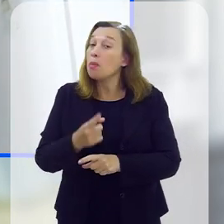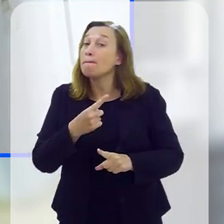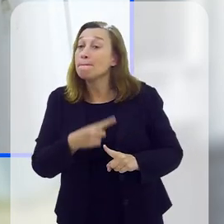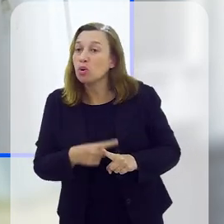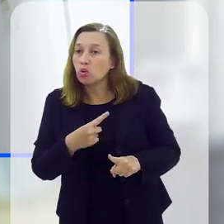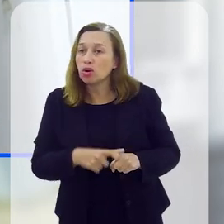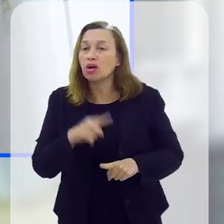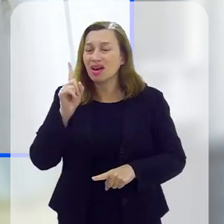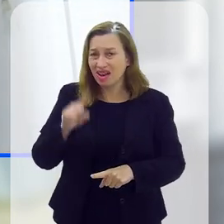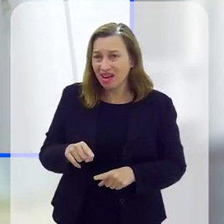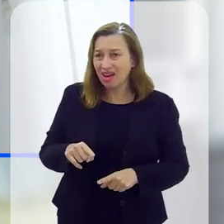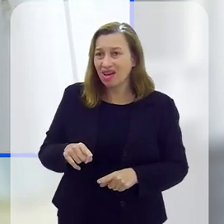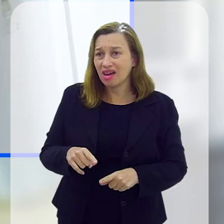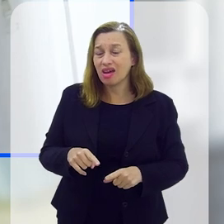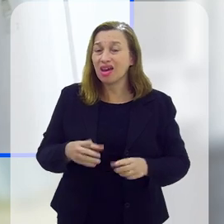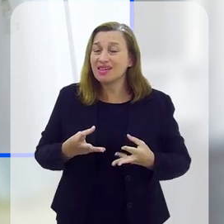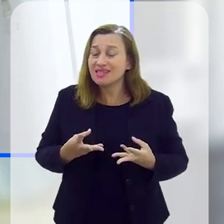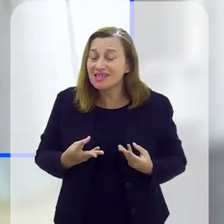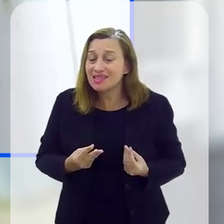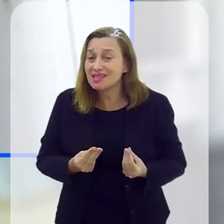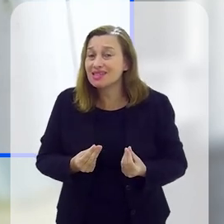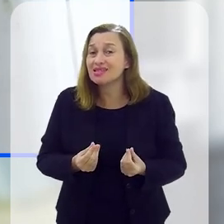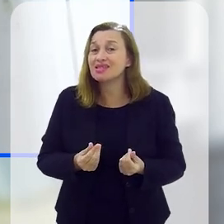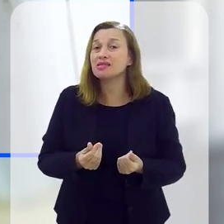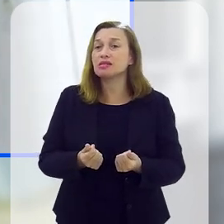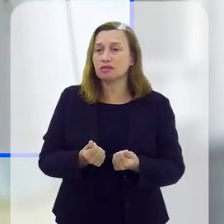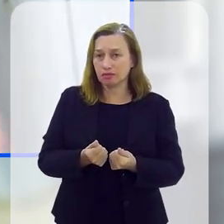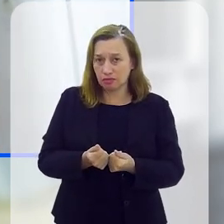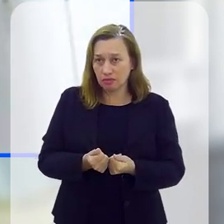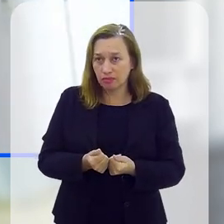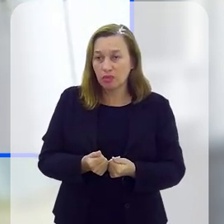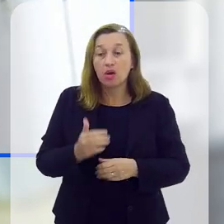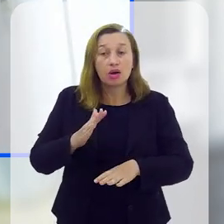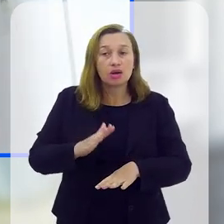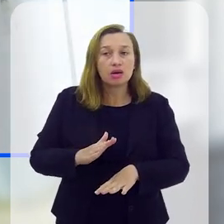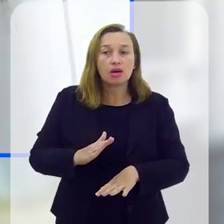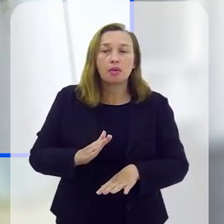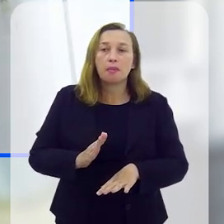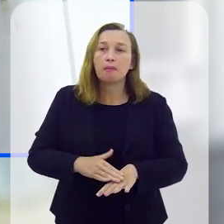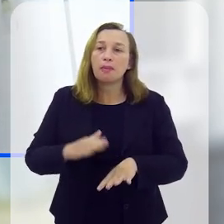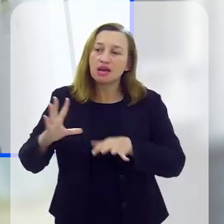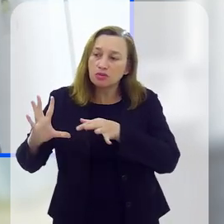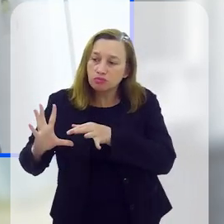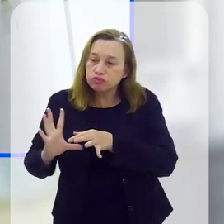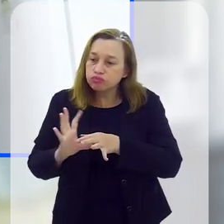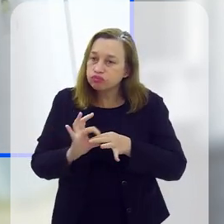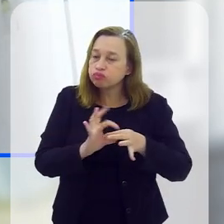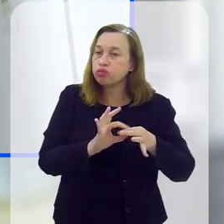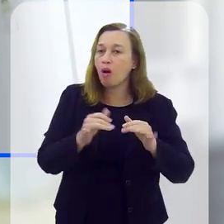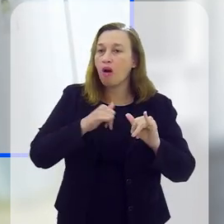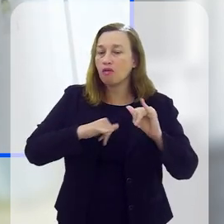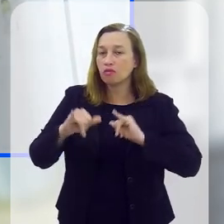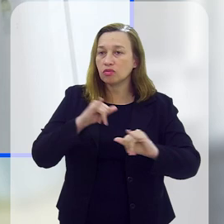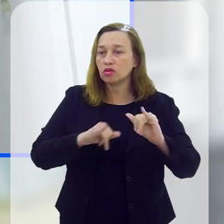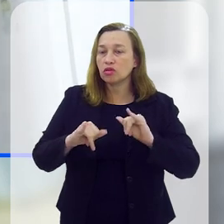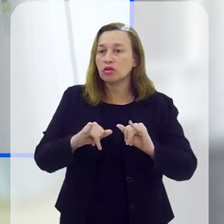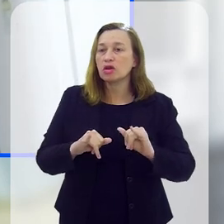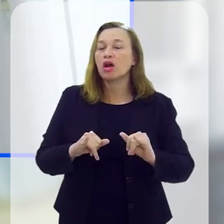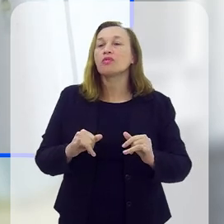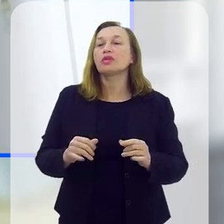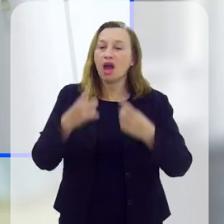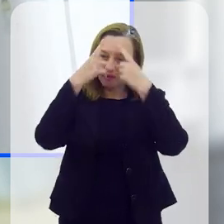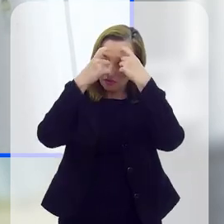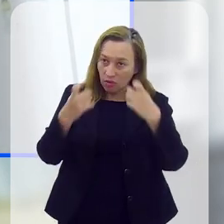preservado, porque é uma situação sensível. Então, aqui mais um gancho que a gente puxa é a violência